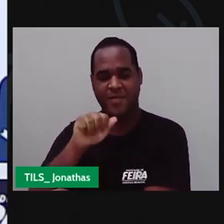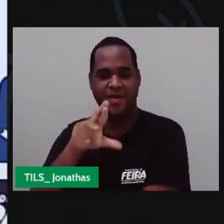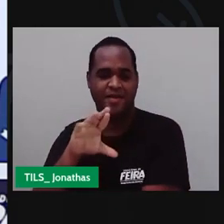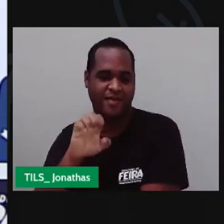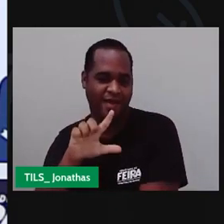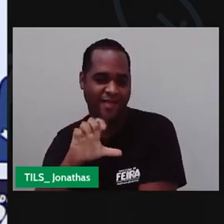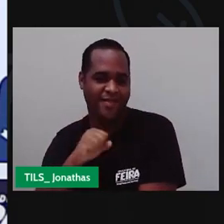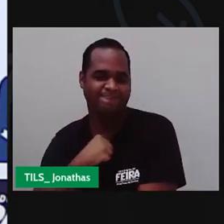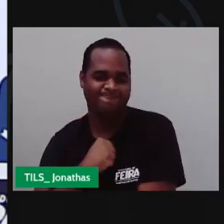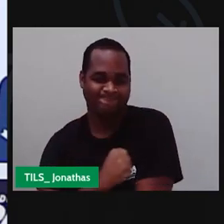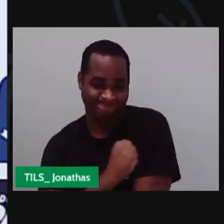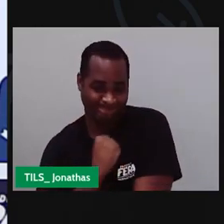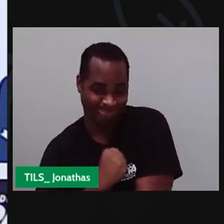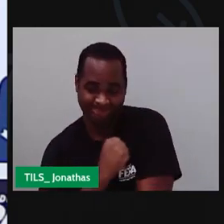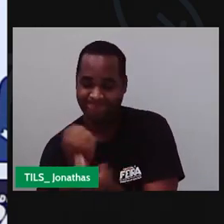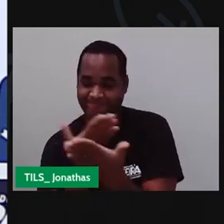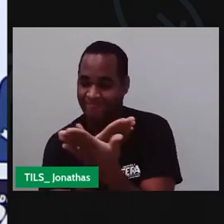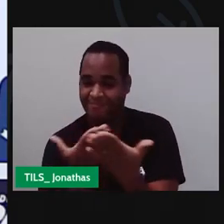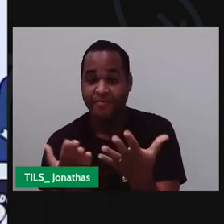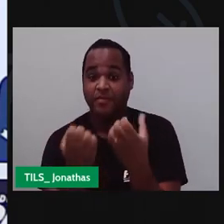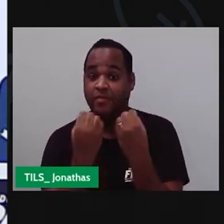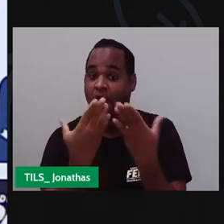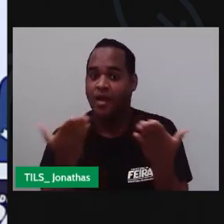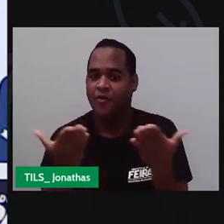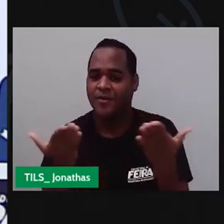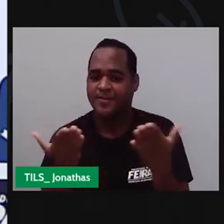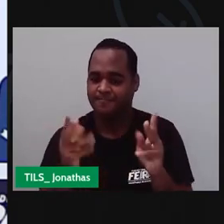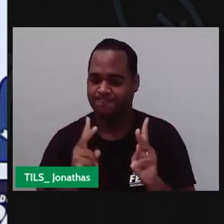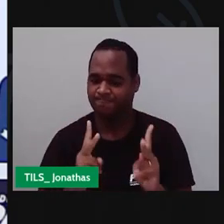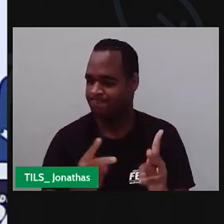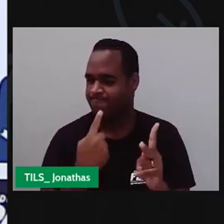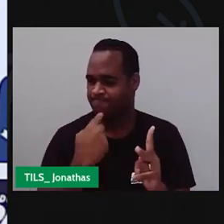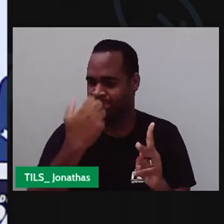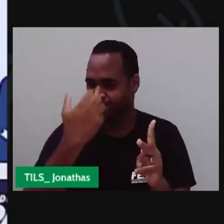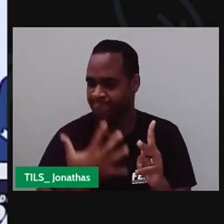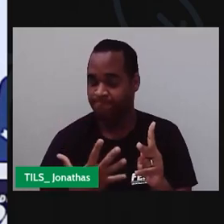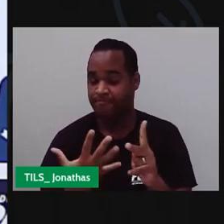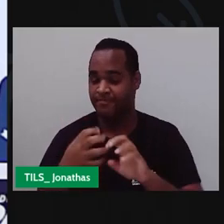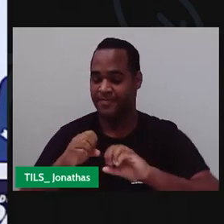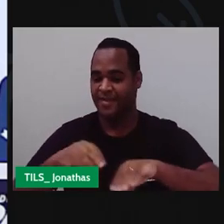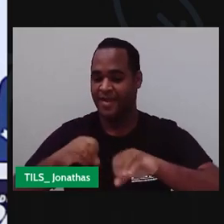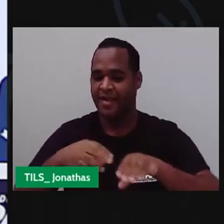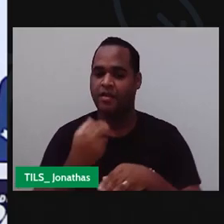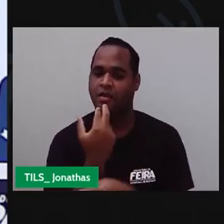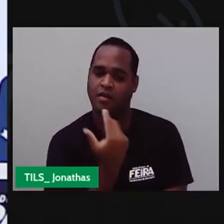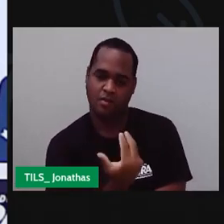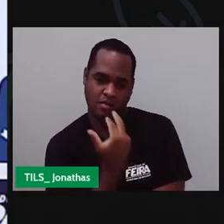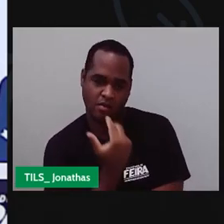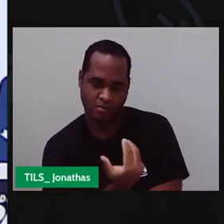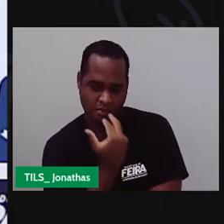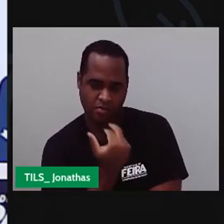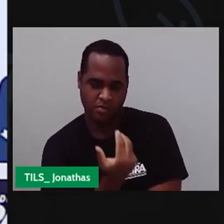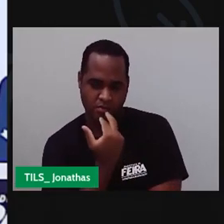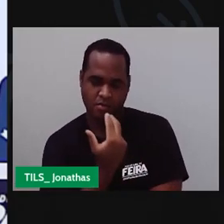com saudade de vocês. Agora a gente vai continuar com a aula de linguagens.